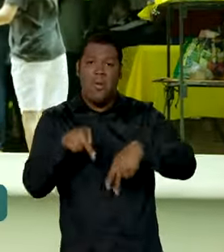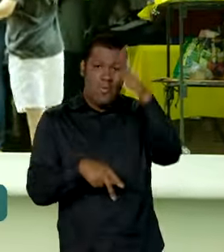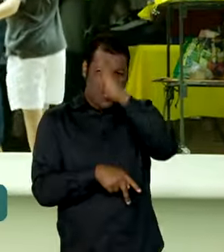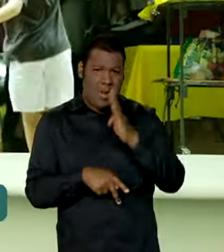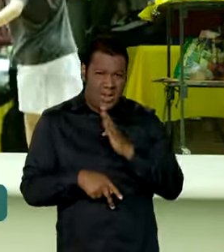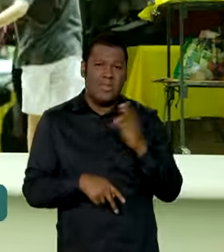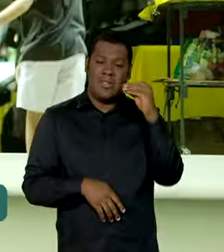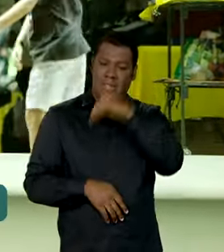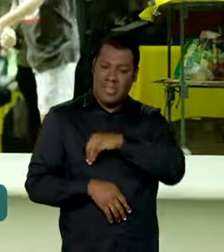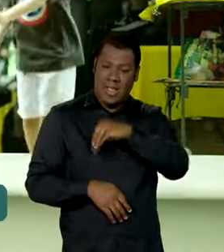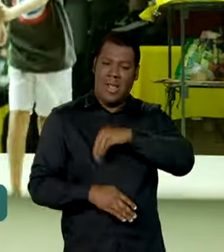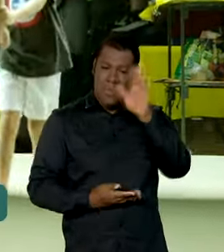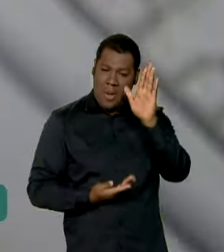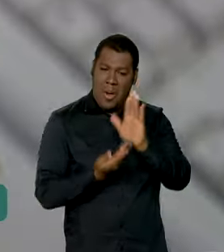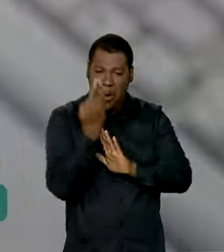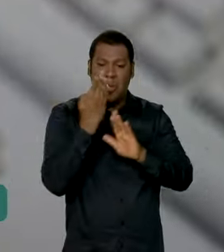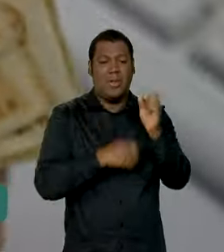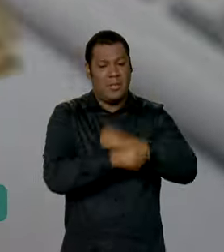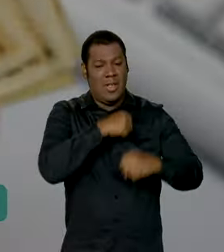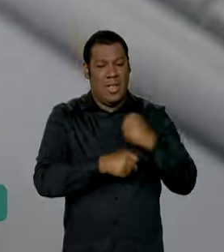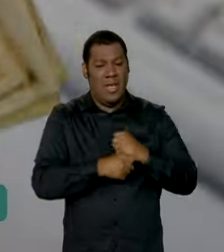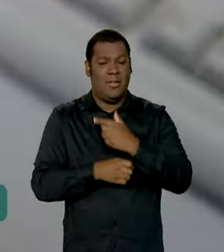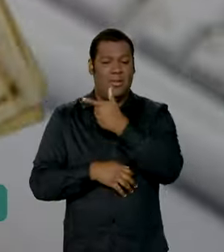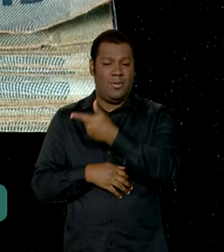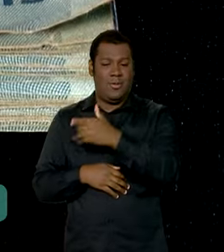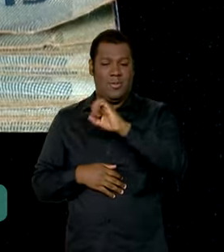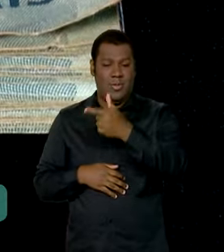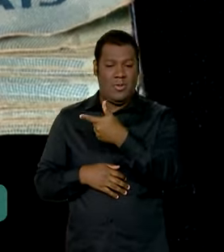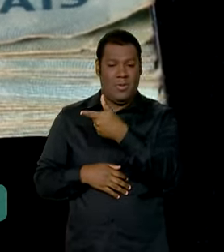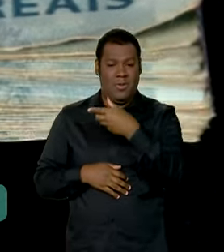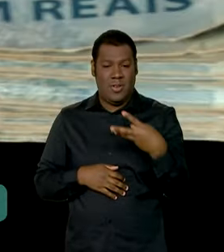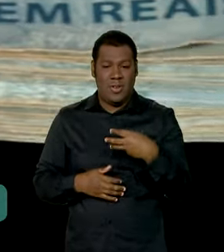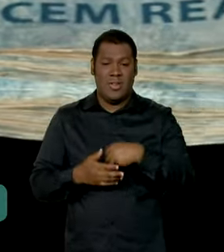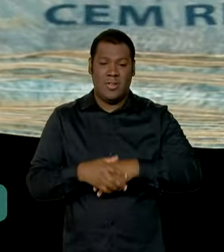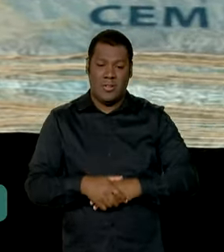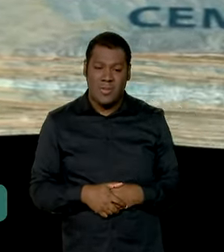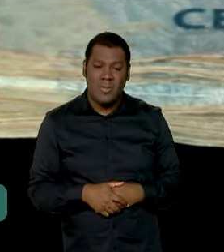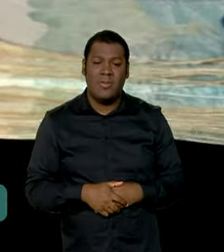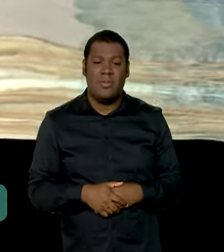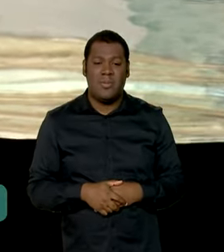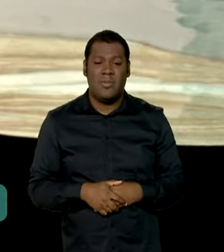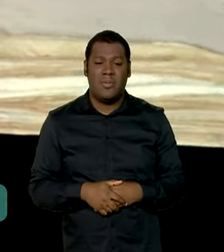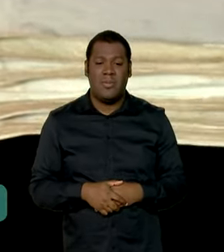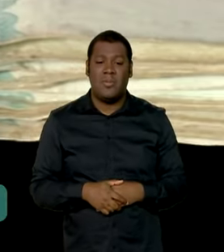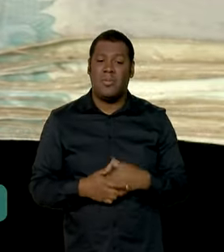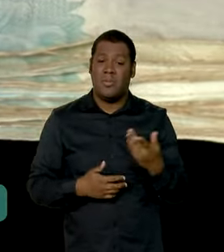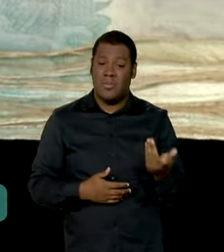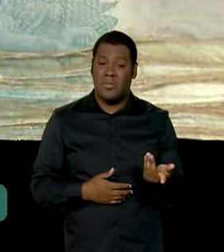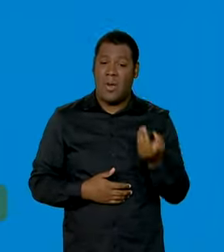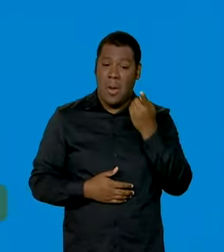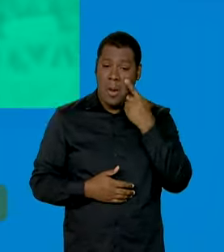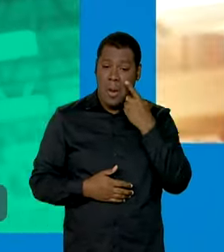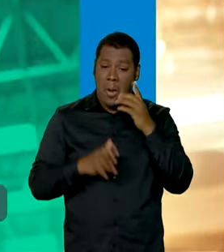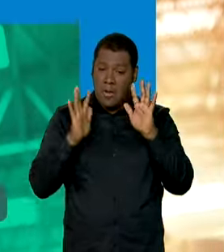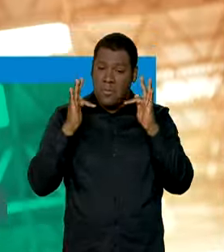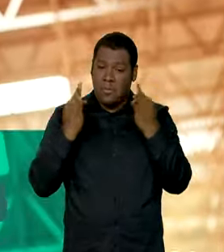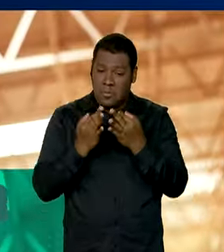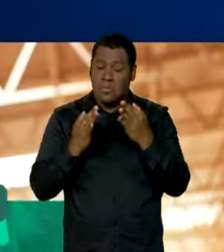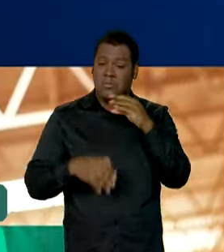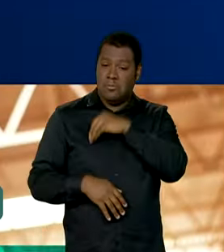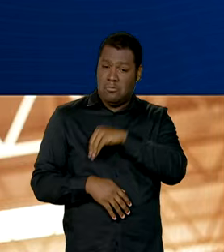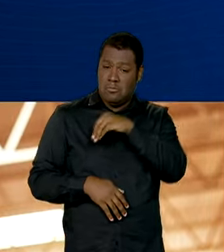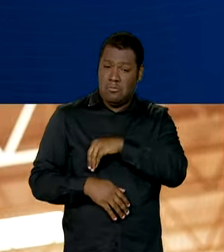ganharam mais no ano passado, quando somados e divididos todos os ganhos da família. A